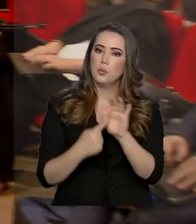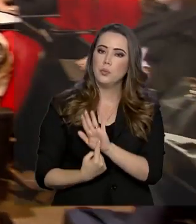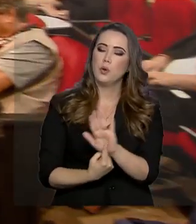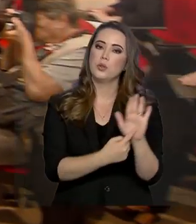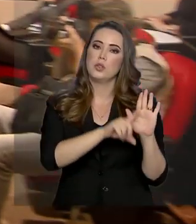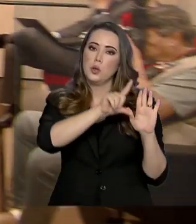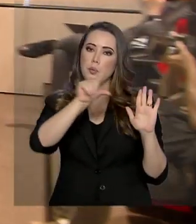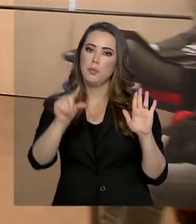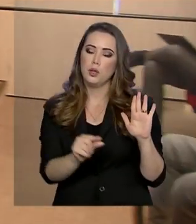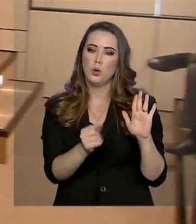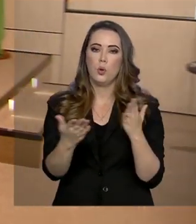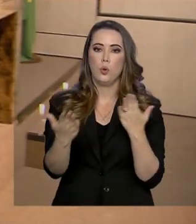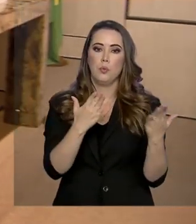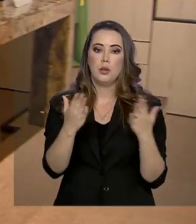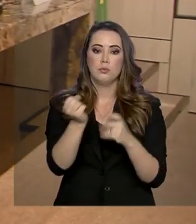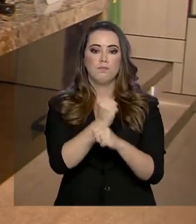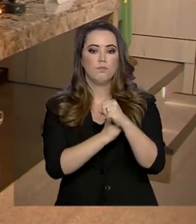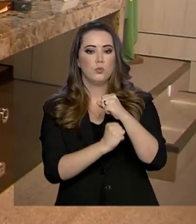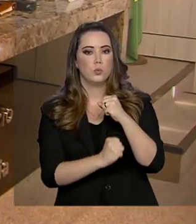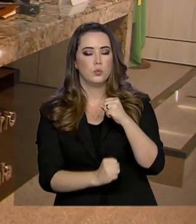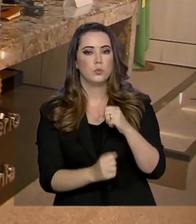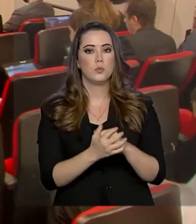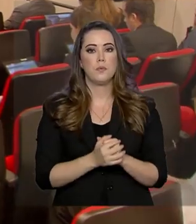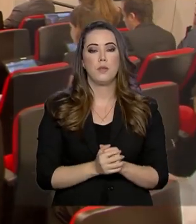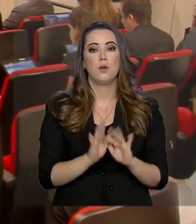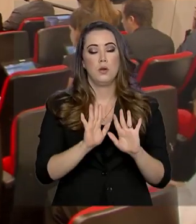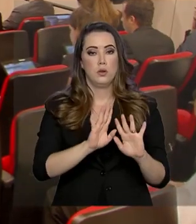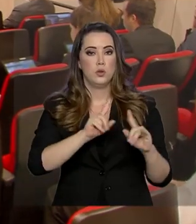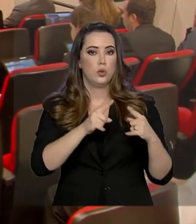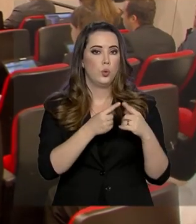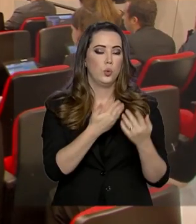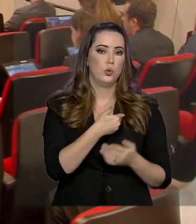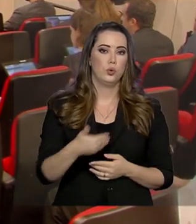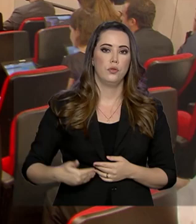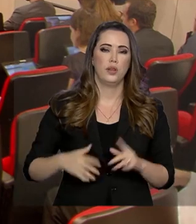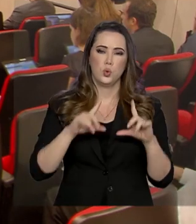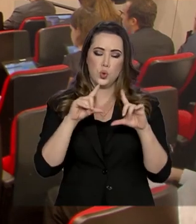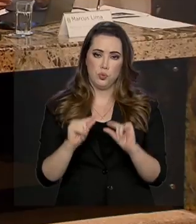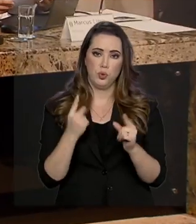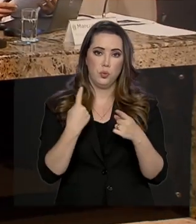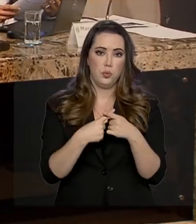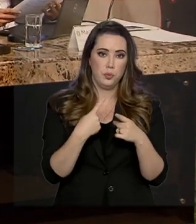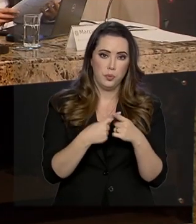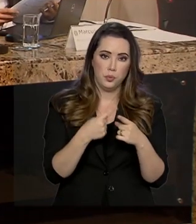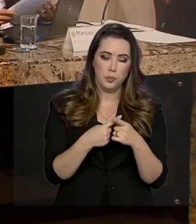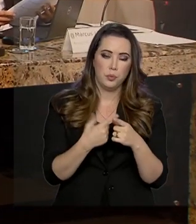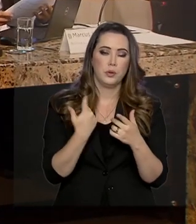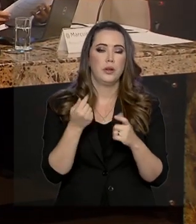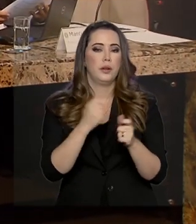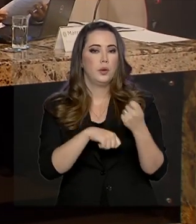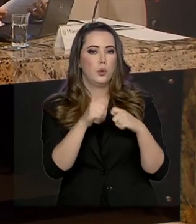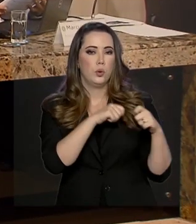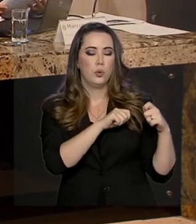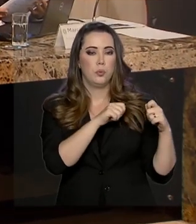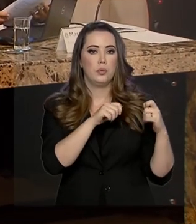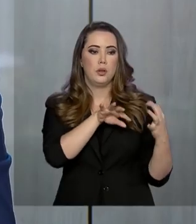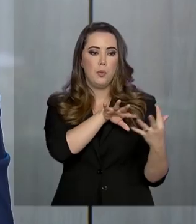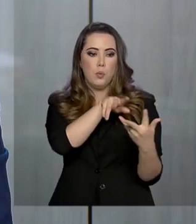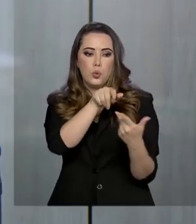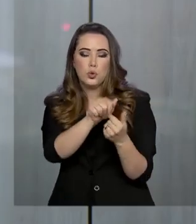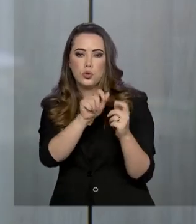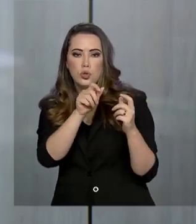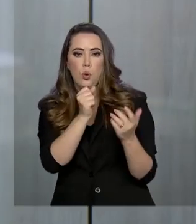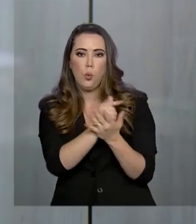foi menor do que o registrado em anos anteriores. Segundo o governo, essa queda reflete o desaquecimento da economia mundial.